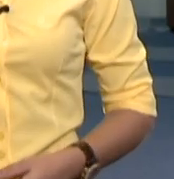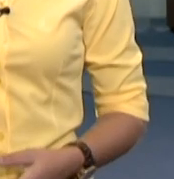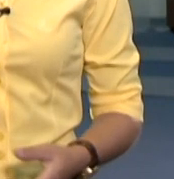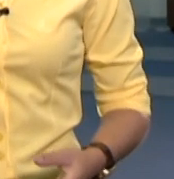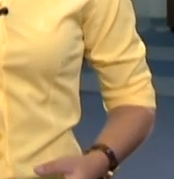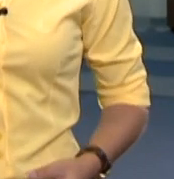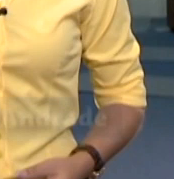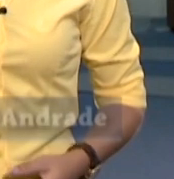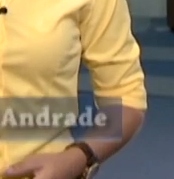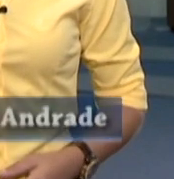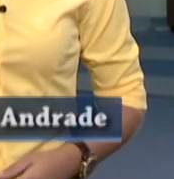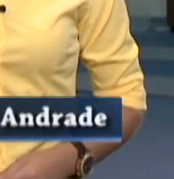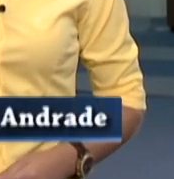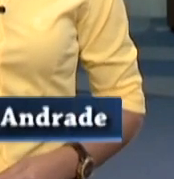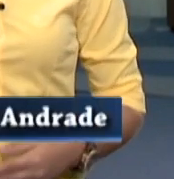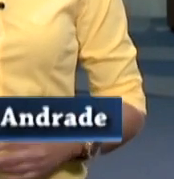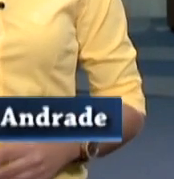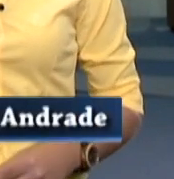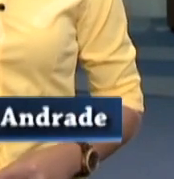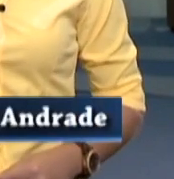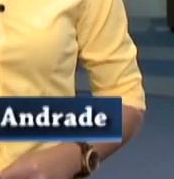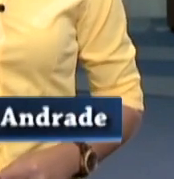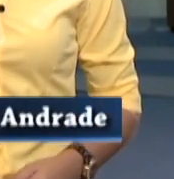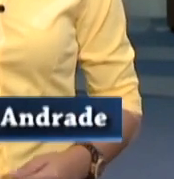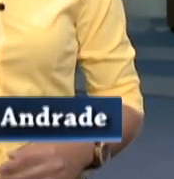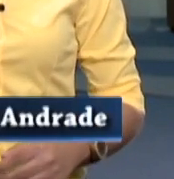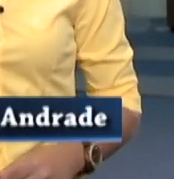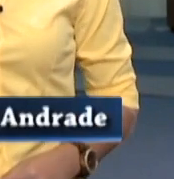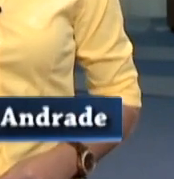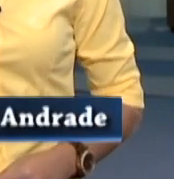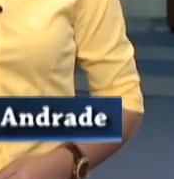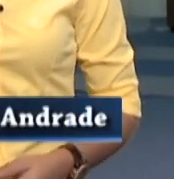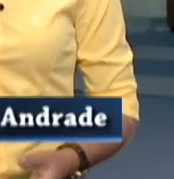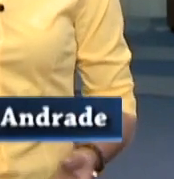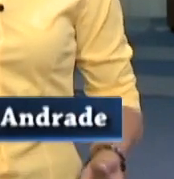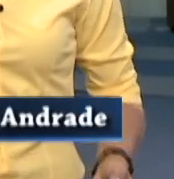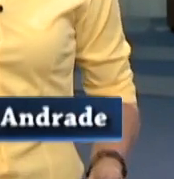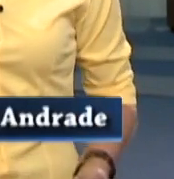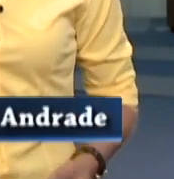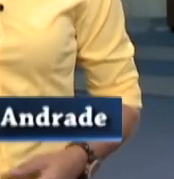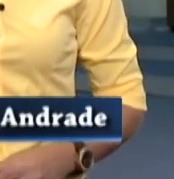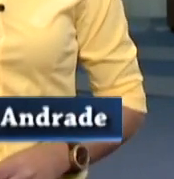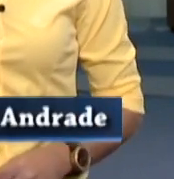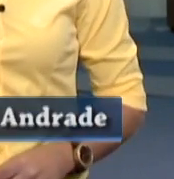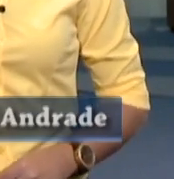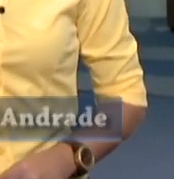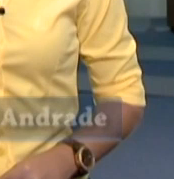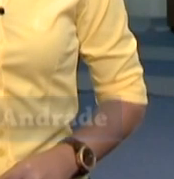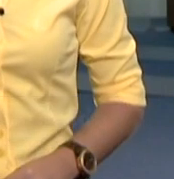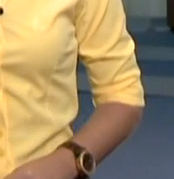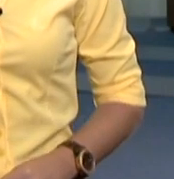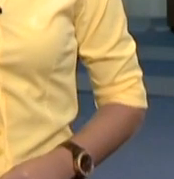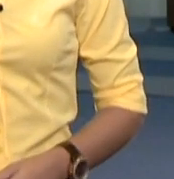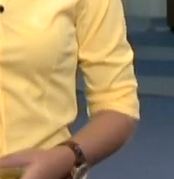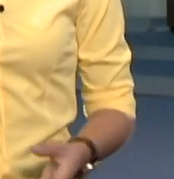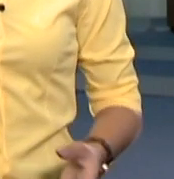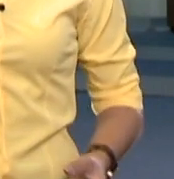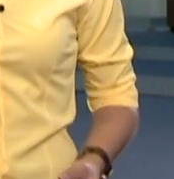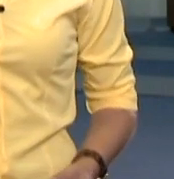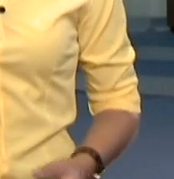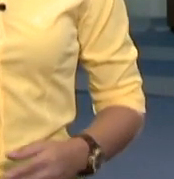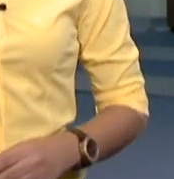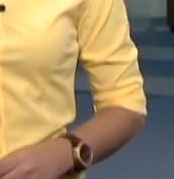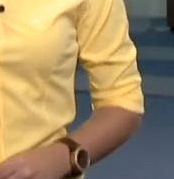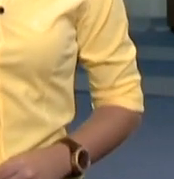O secretário de Recursos Hídricos, Francisco Teixeira, veio à Assembleia falar sobre a situação hídrica do Estado. Os